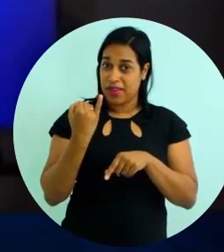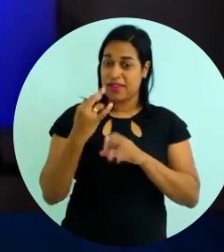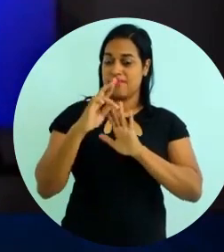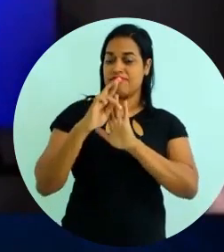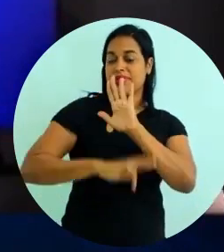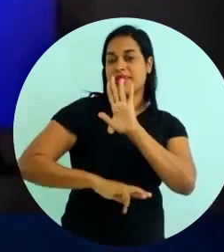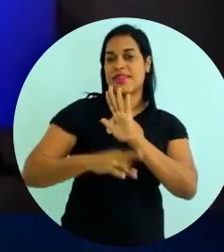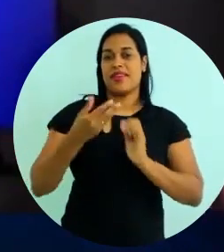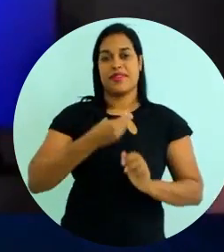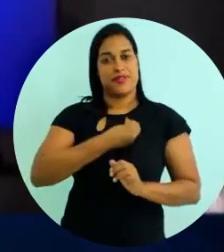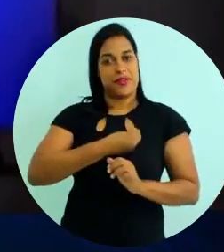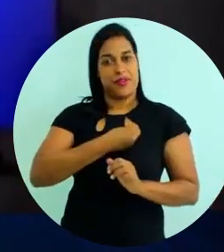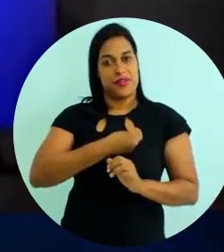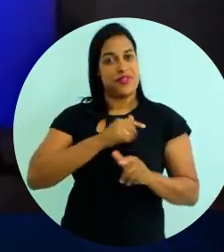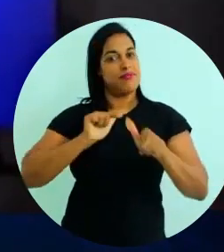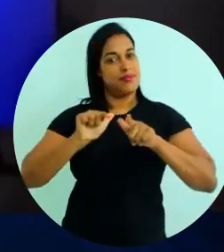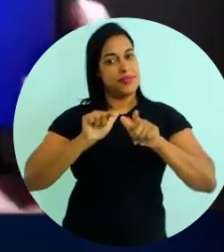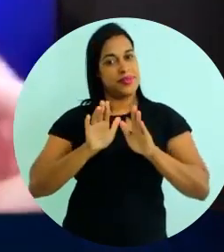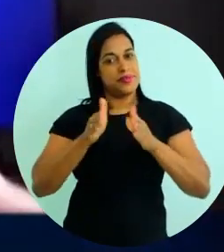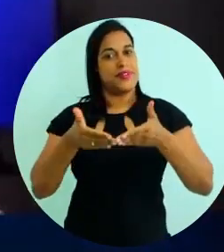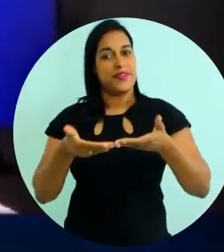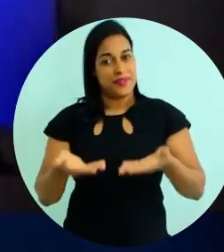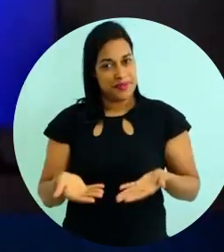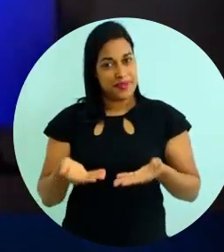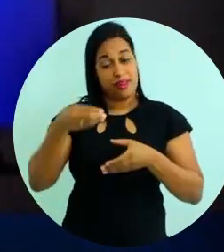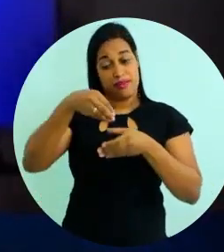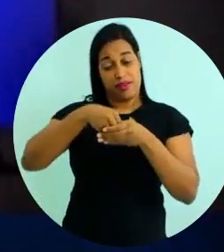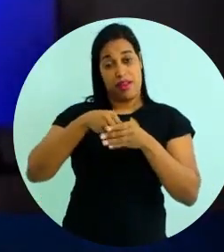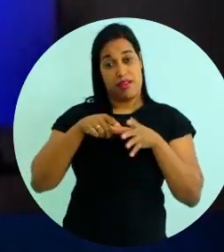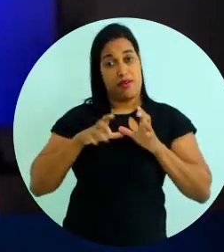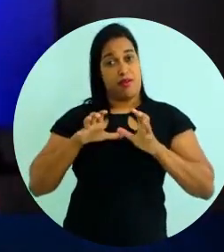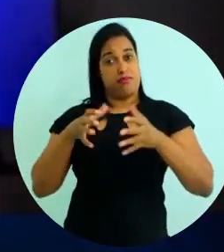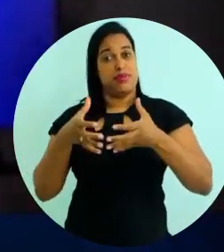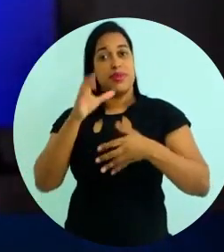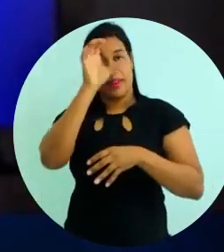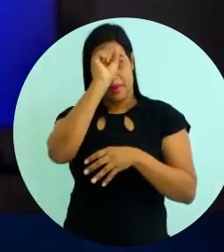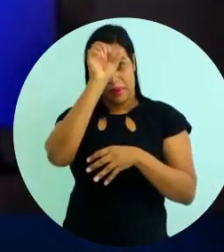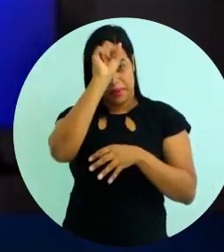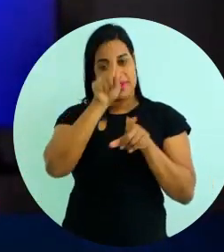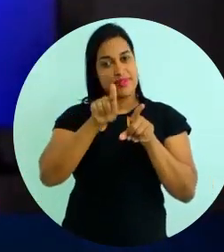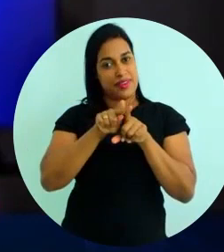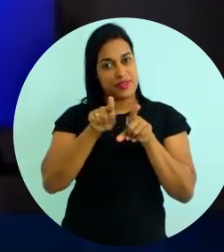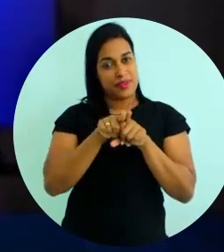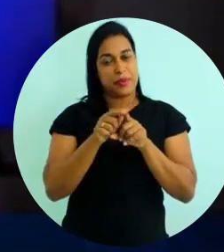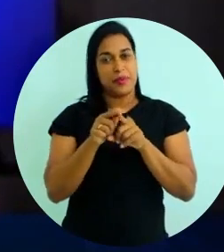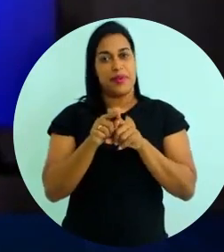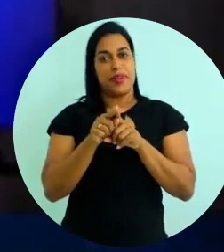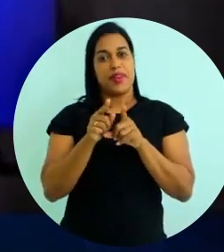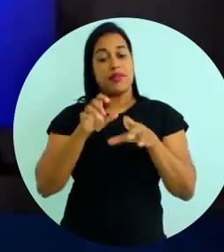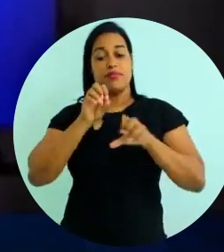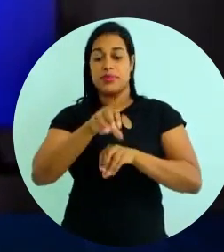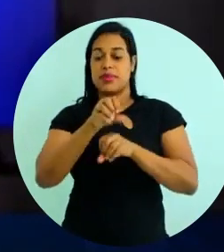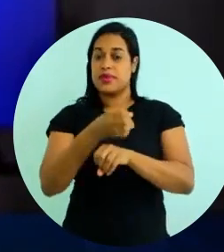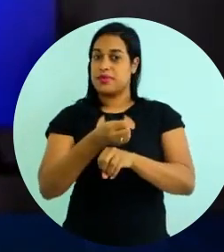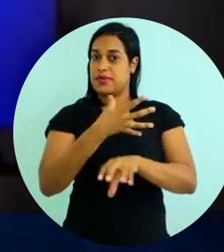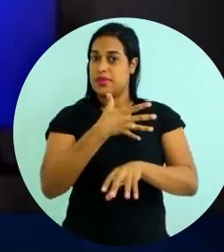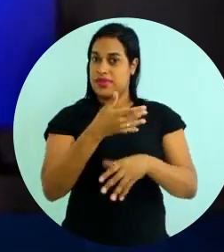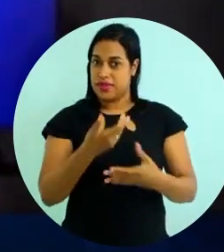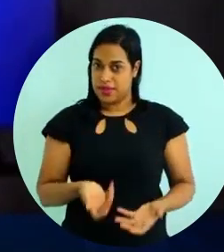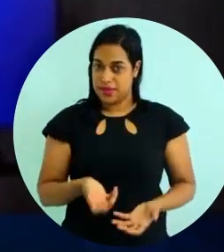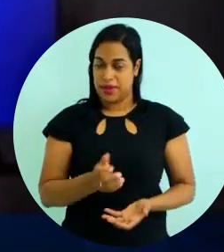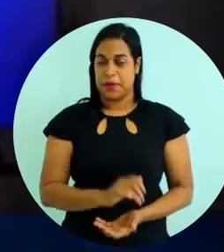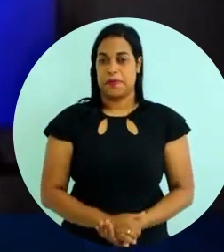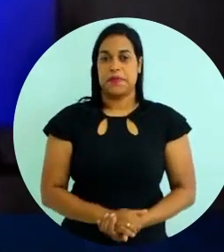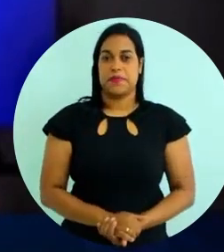das regras de convivência e trabalho dentro de uma comunidade de aprendizagens, que é uma turma de educação à distância.